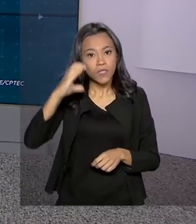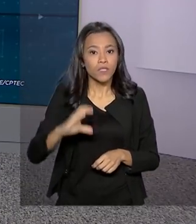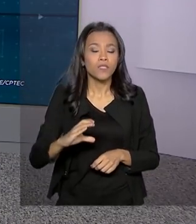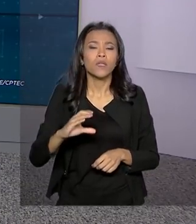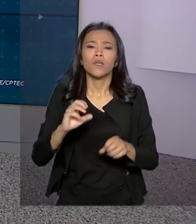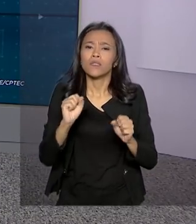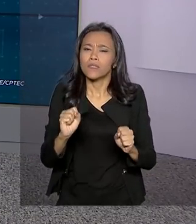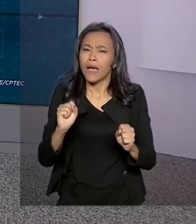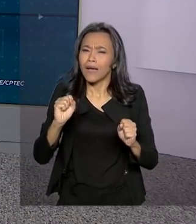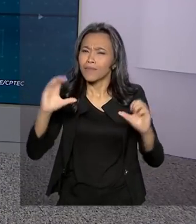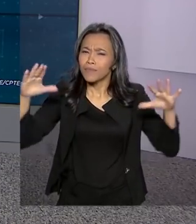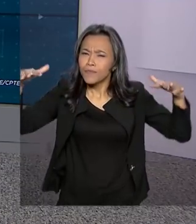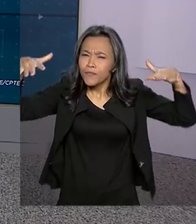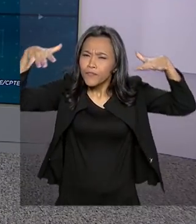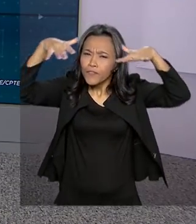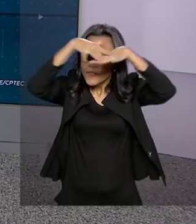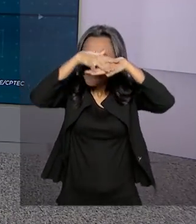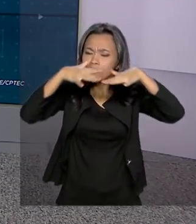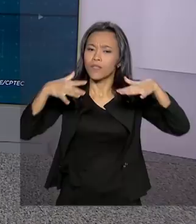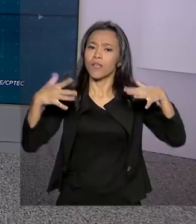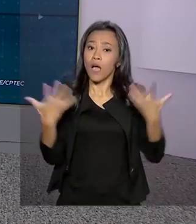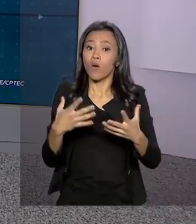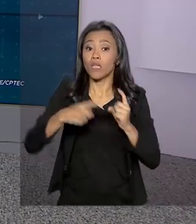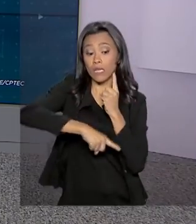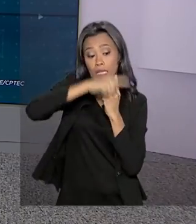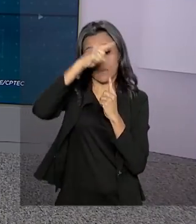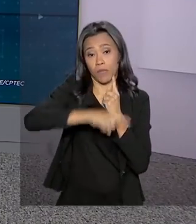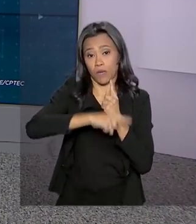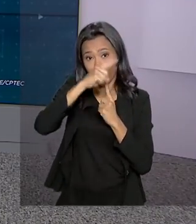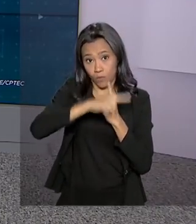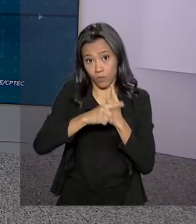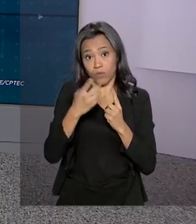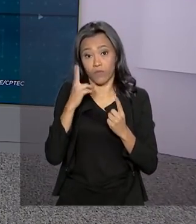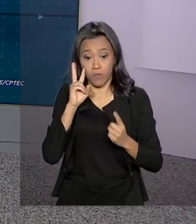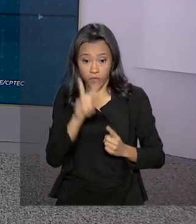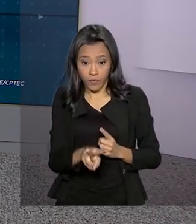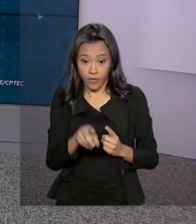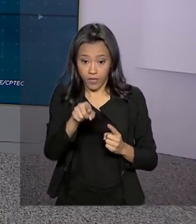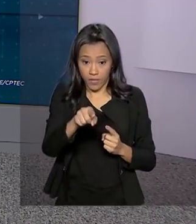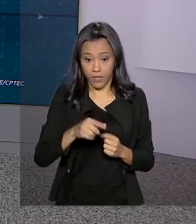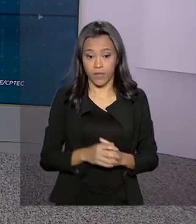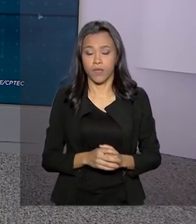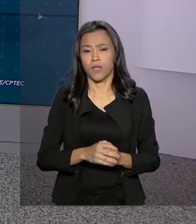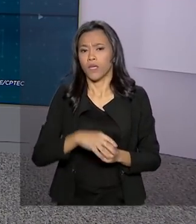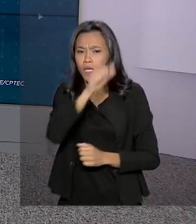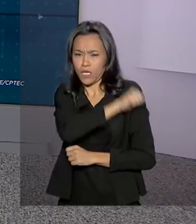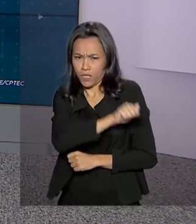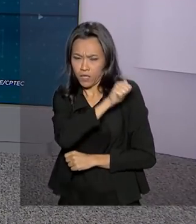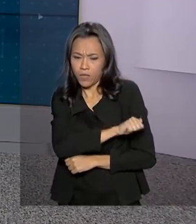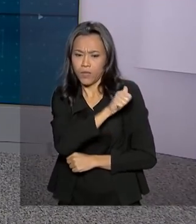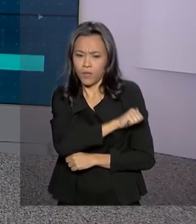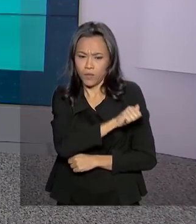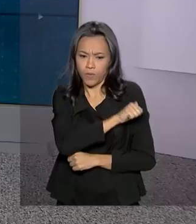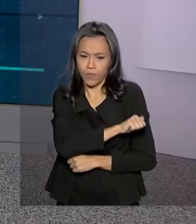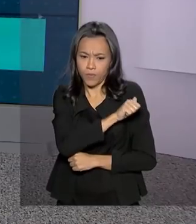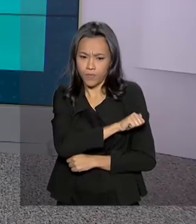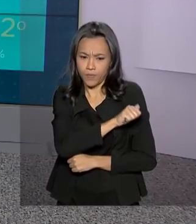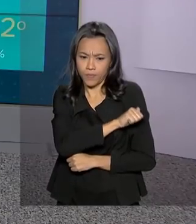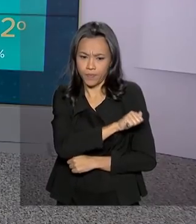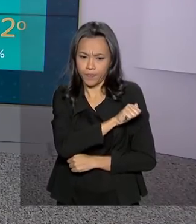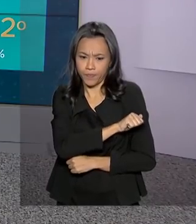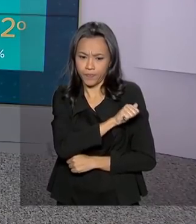parcialmente nublado. Agora vamos às temperaturas, às mínimas e máximas. Vamos dar uma olhada aqui. Rio de Janeiro, vamos então ao mapa.